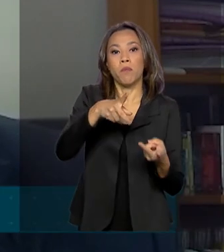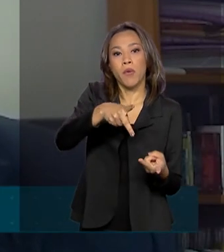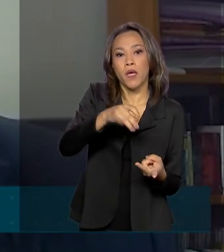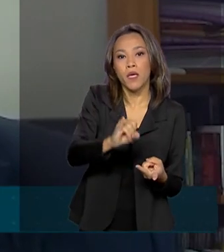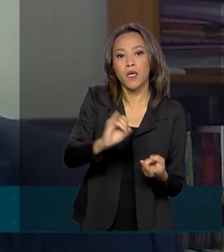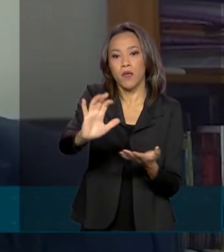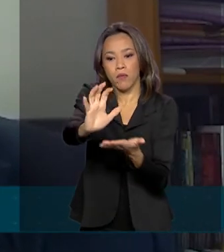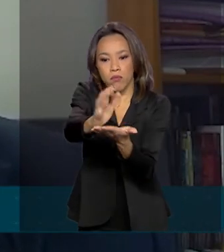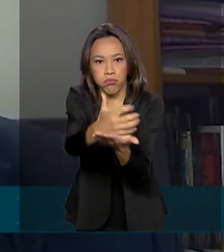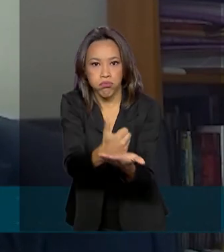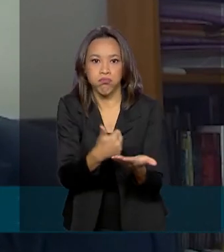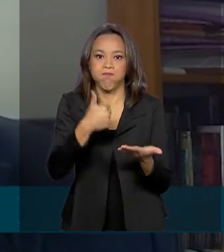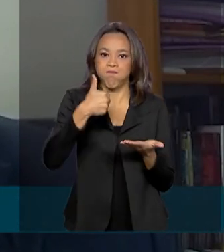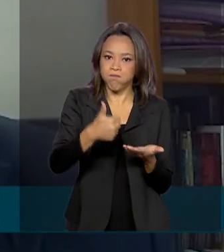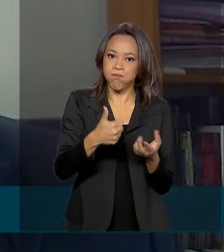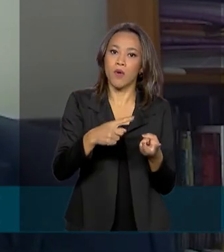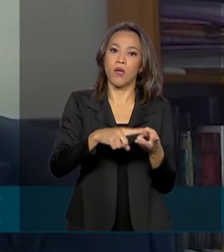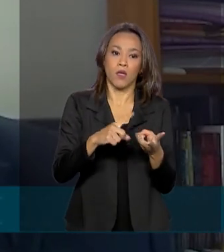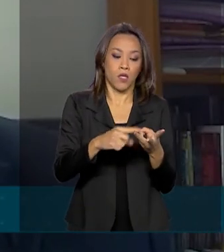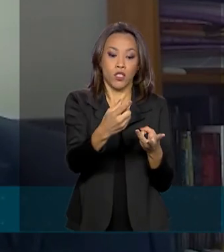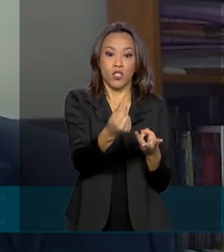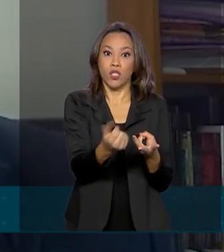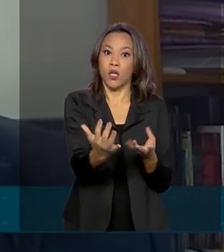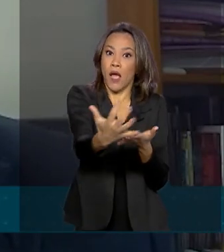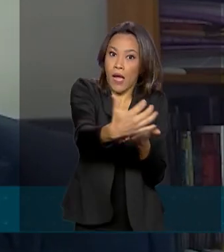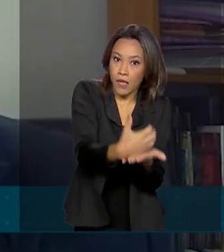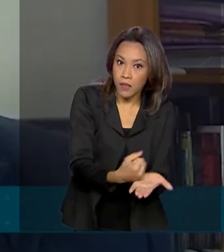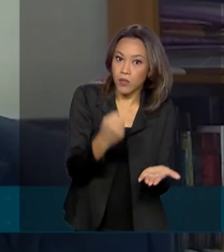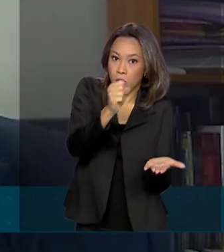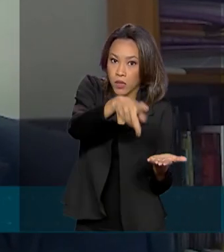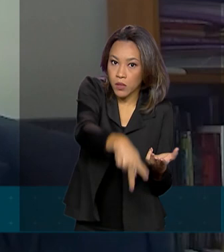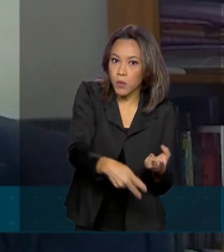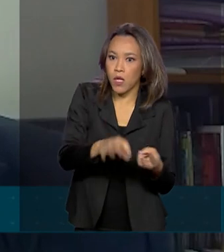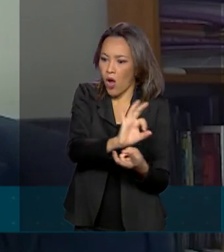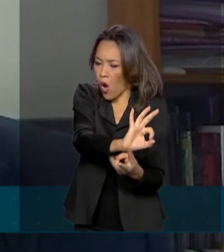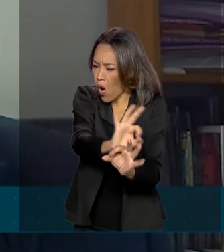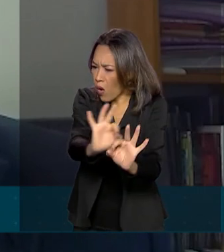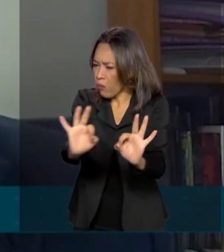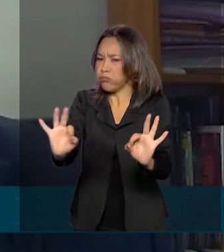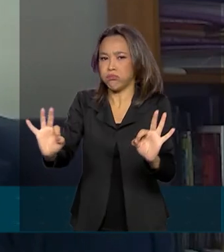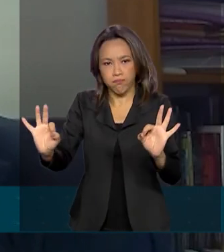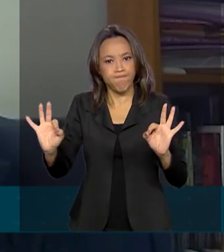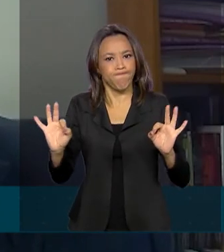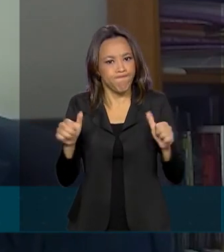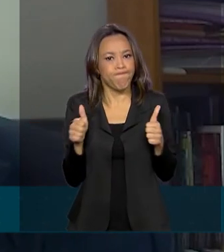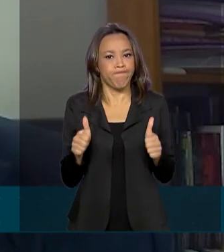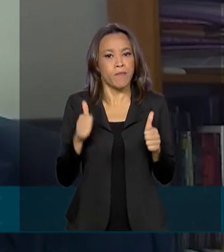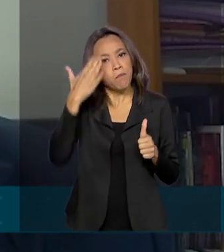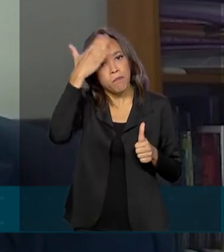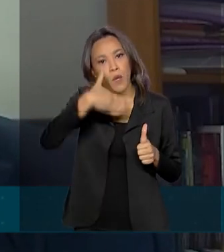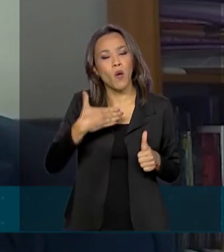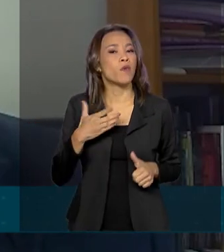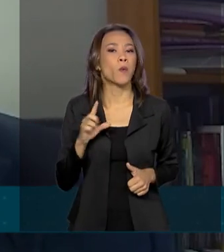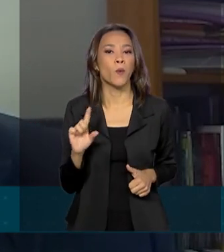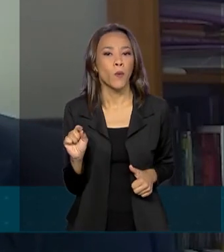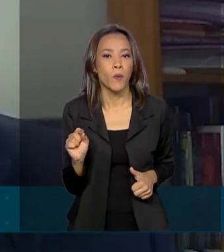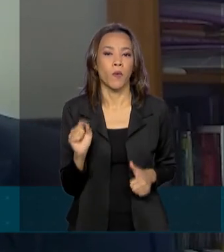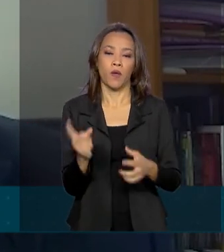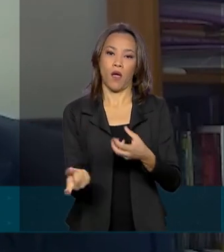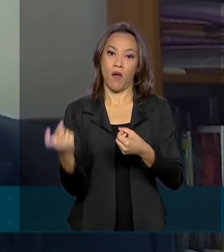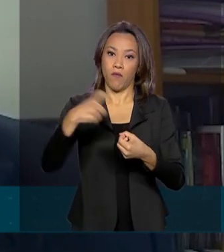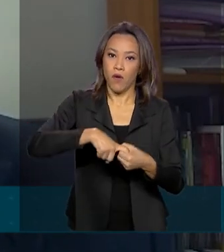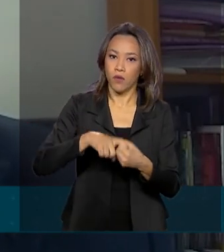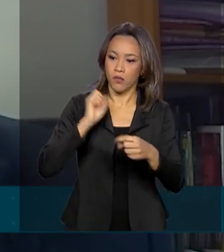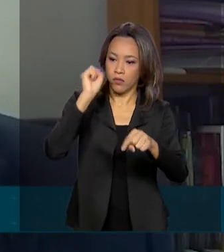a arrecadação da Previdência tiveram excelente desempenho e mostram a retomada dos